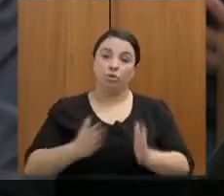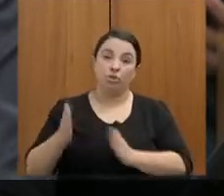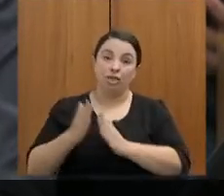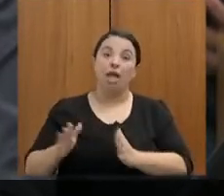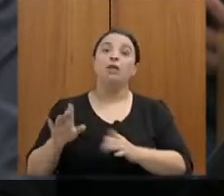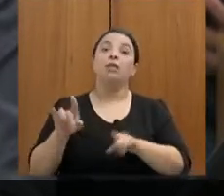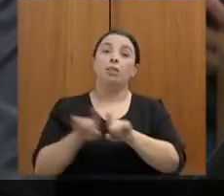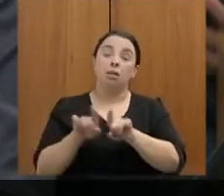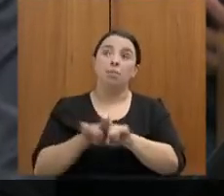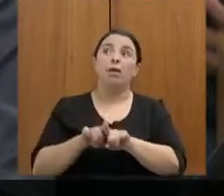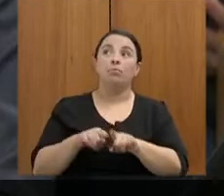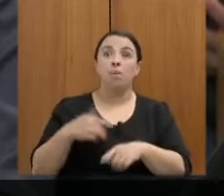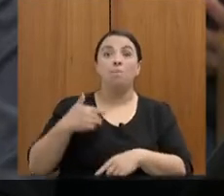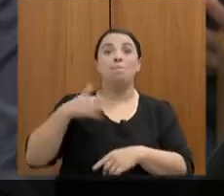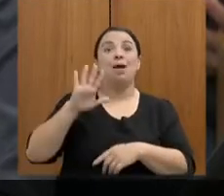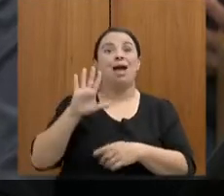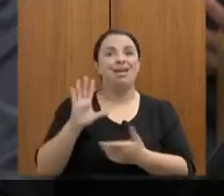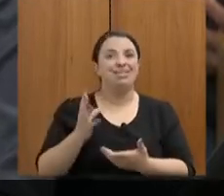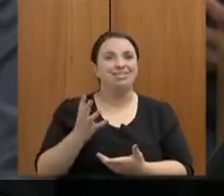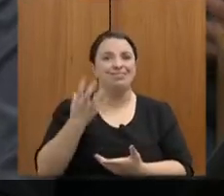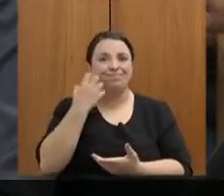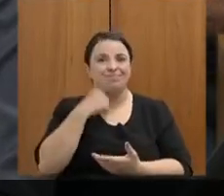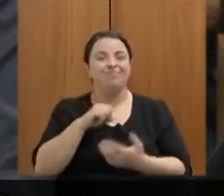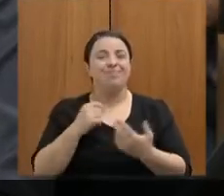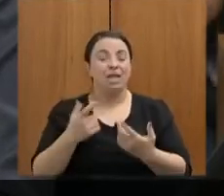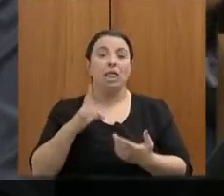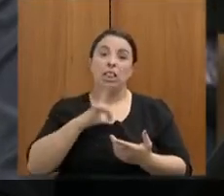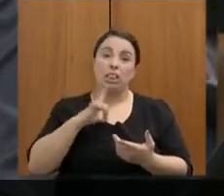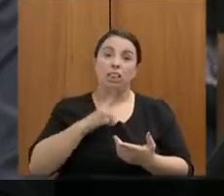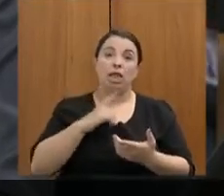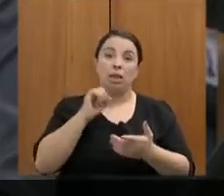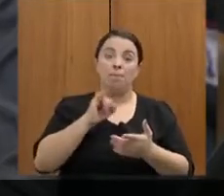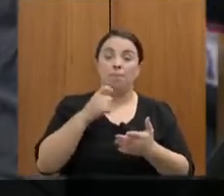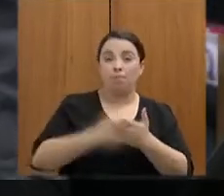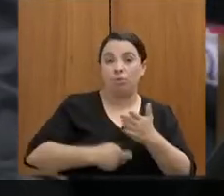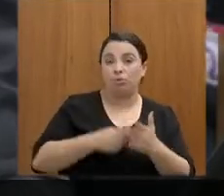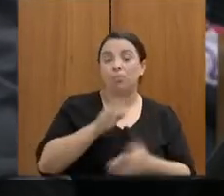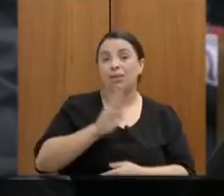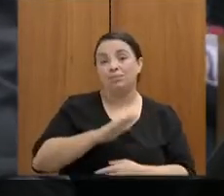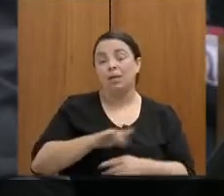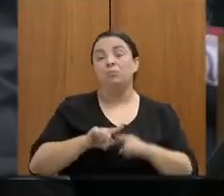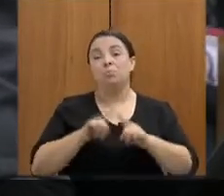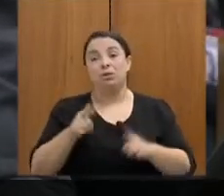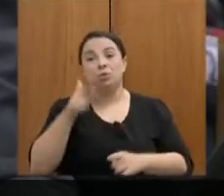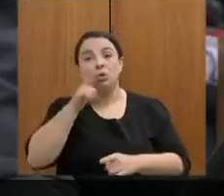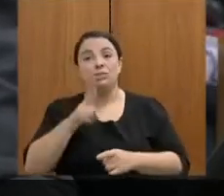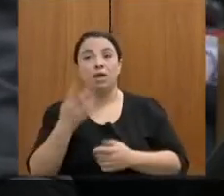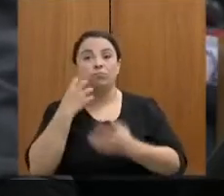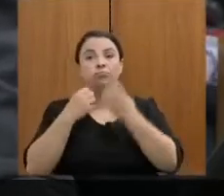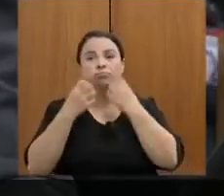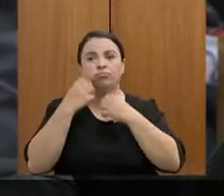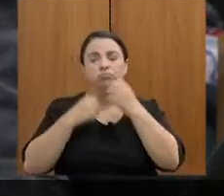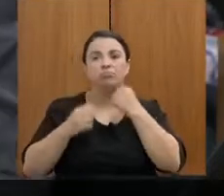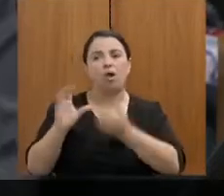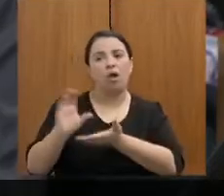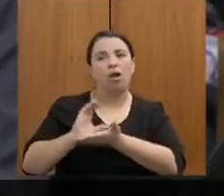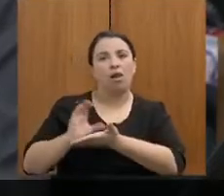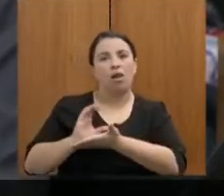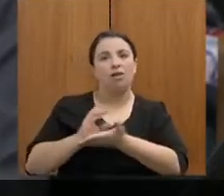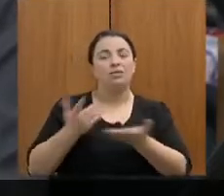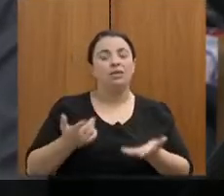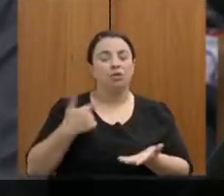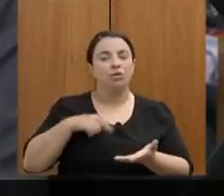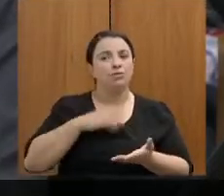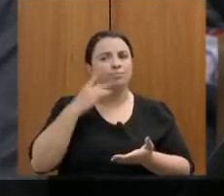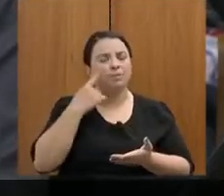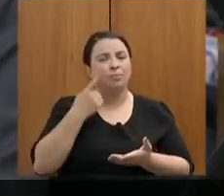própria arrecadação, mesmo tendo tributos proporcionalmente mais baixos. Então, gente sempre trabalha nessa questão, e agora a gente está